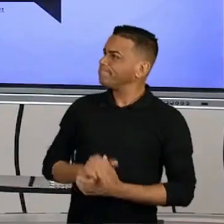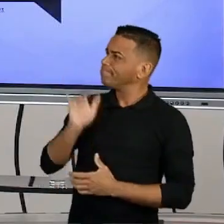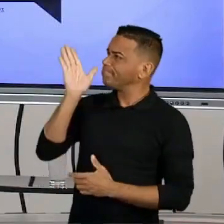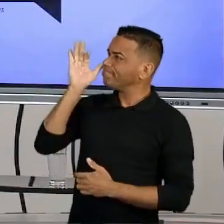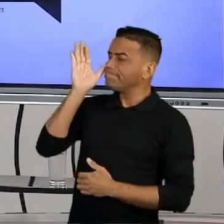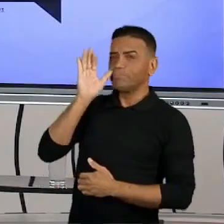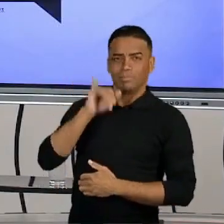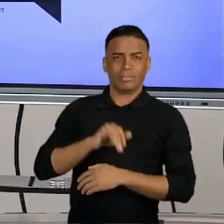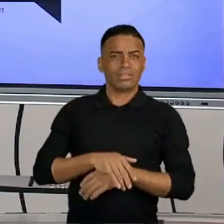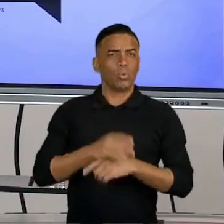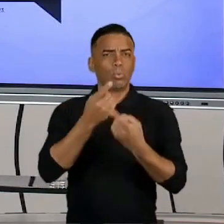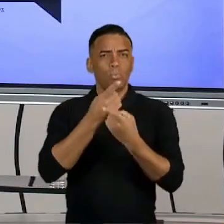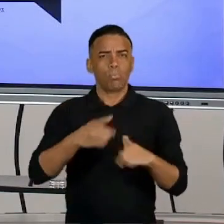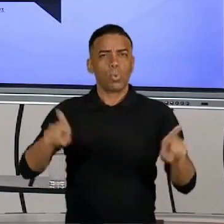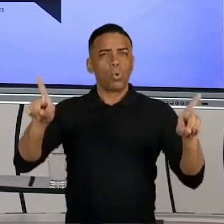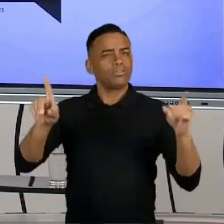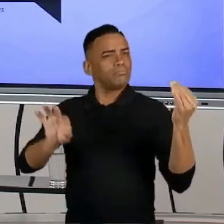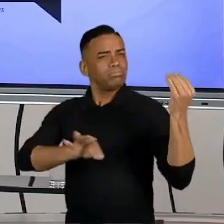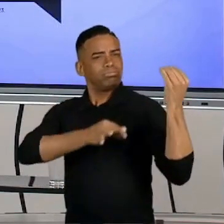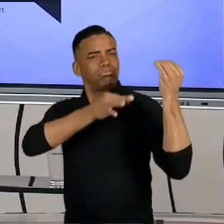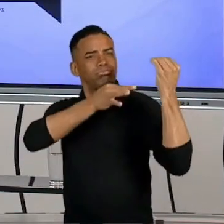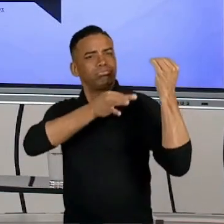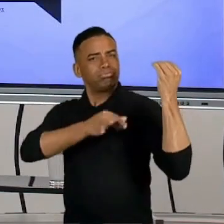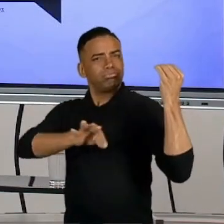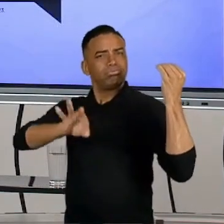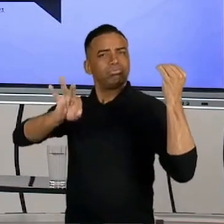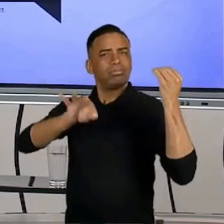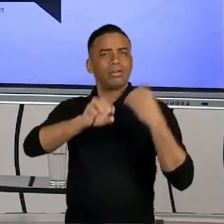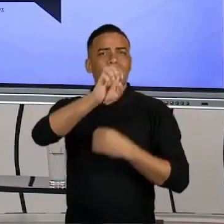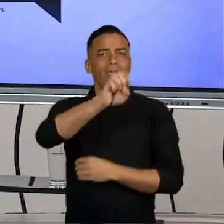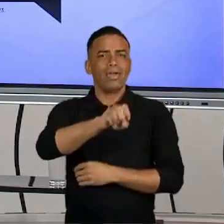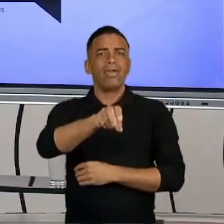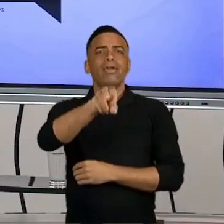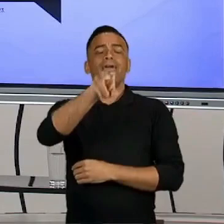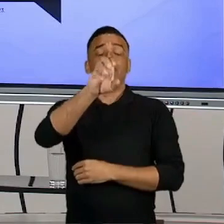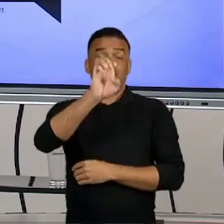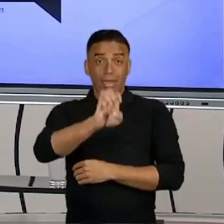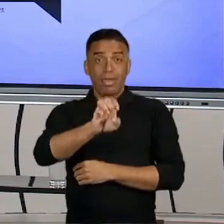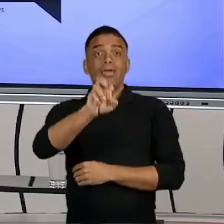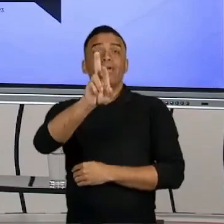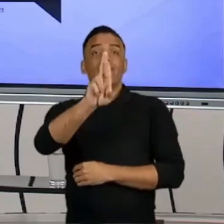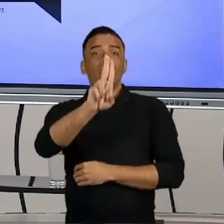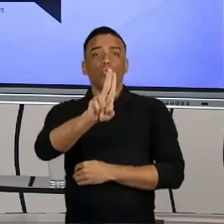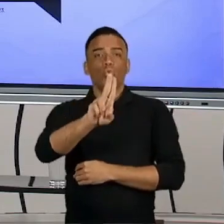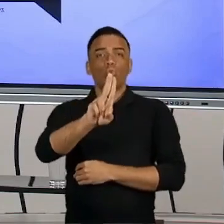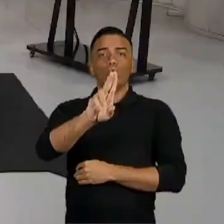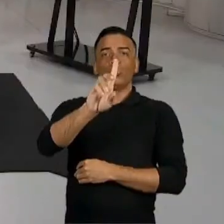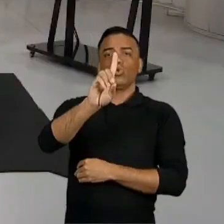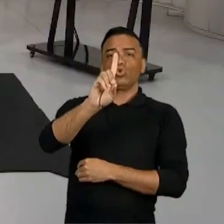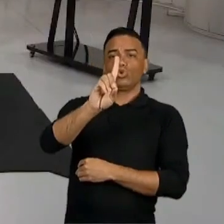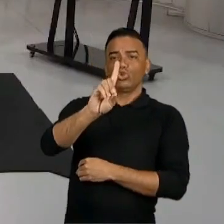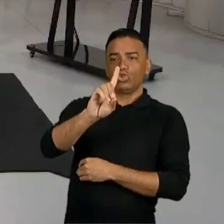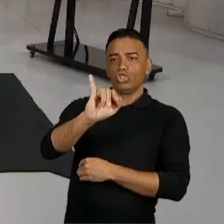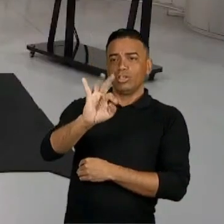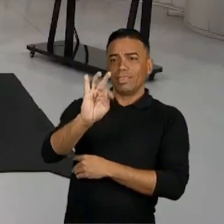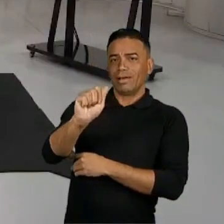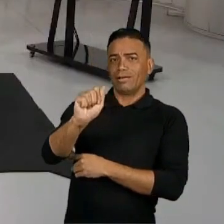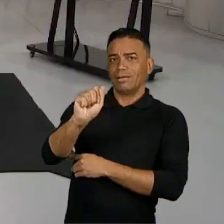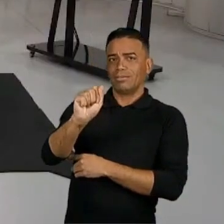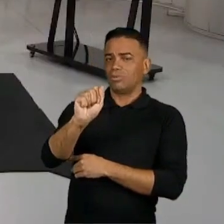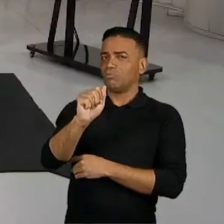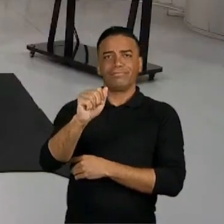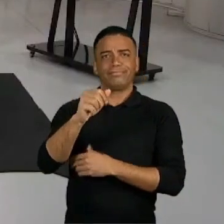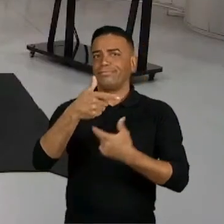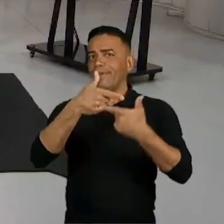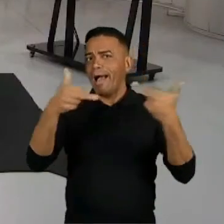uma música erudita, erudita porque tem vários instrumentos, então eu vou ter timbres diferentes e eu vou ter